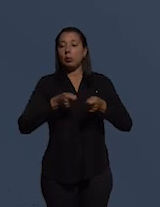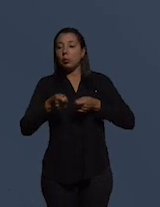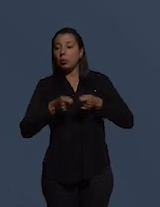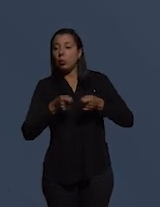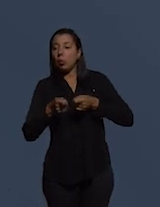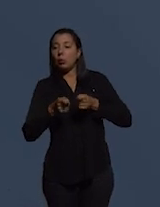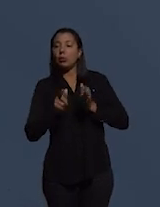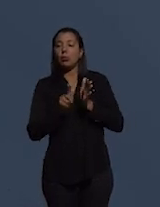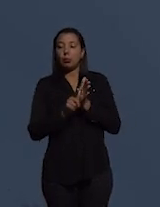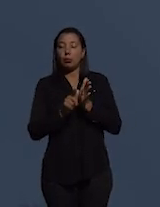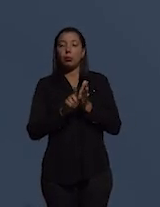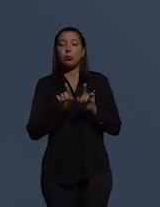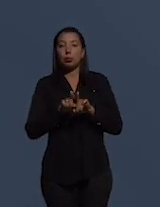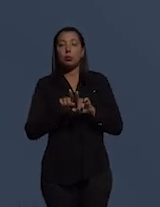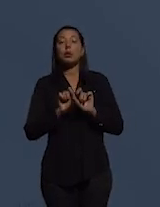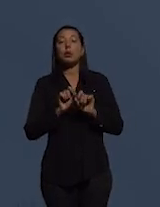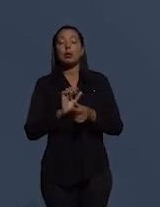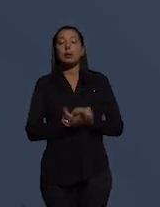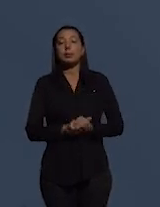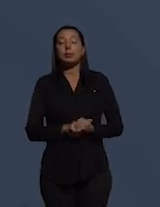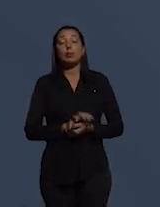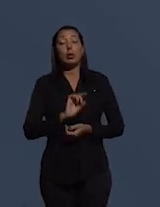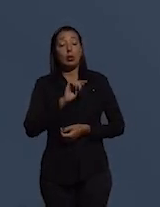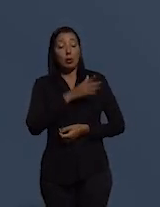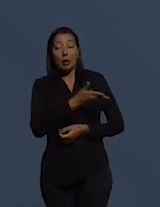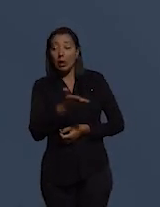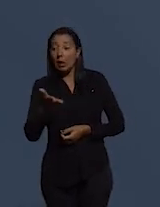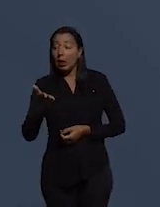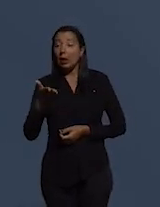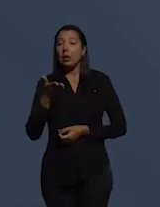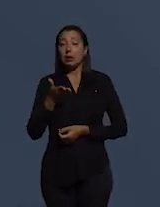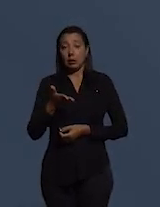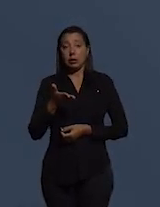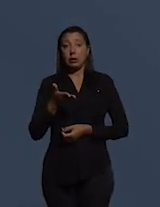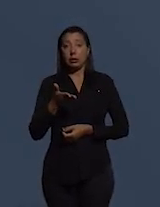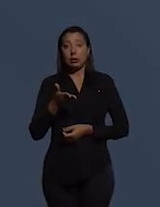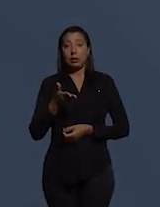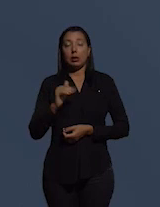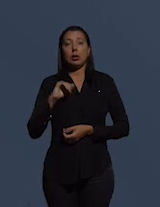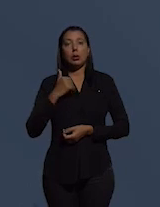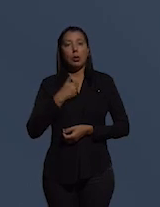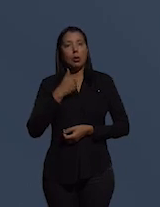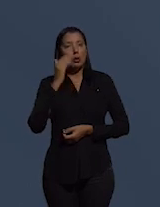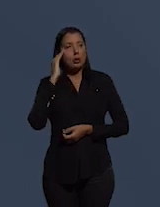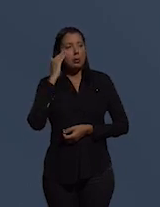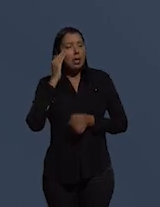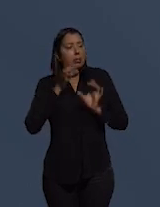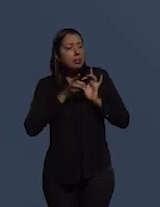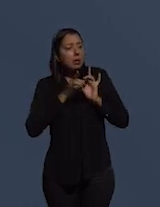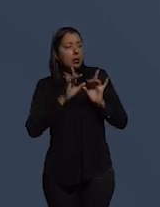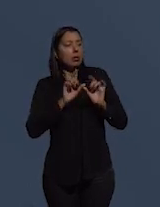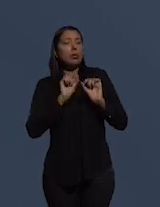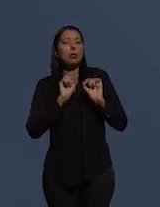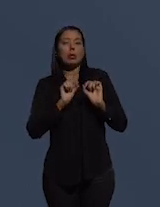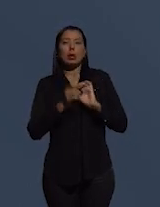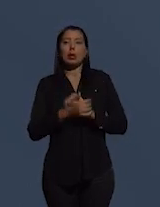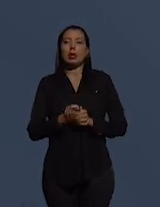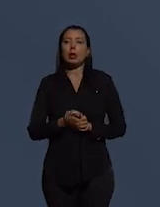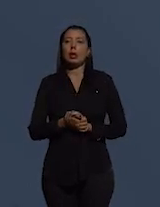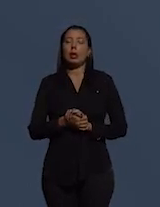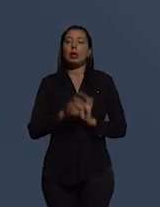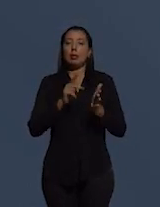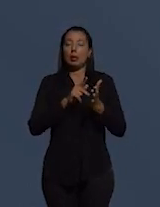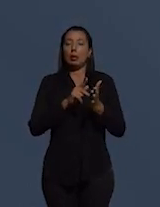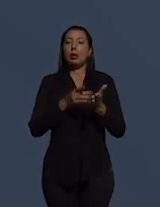e de gestão, que só esses, só esses, no nosso entendimento, permitirão a correta